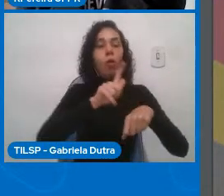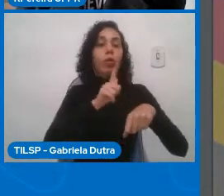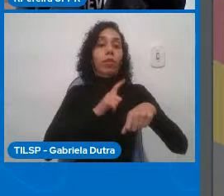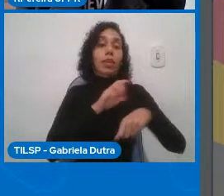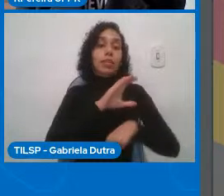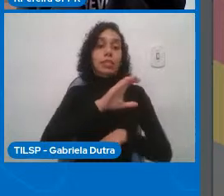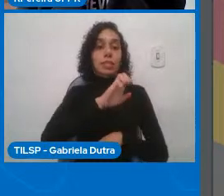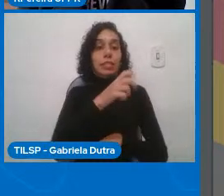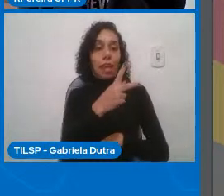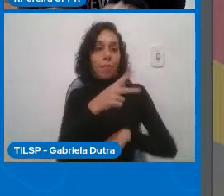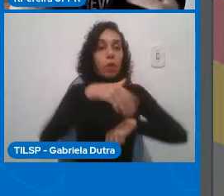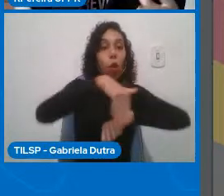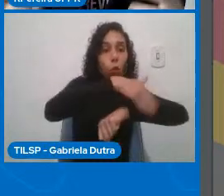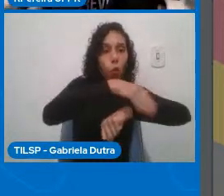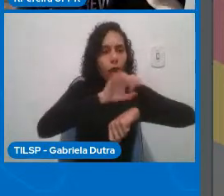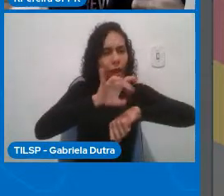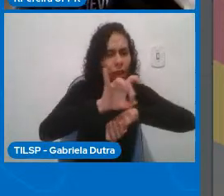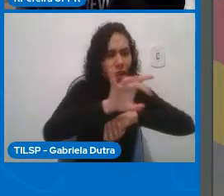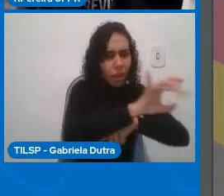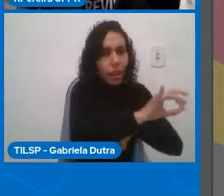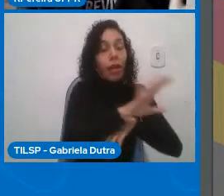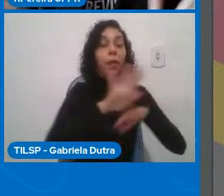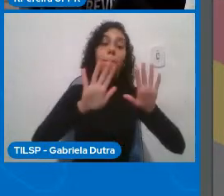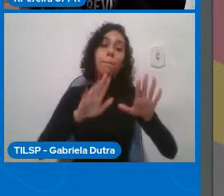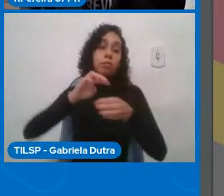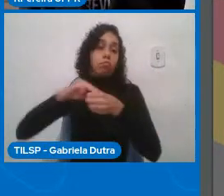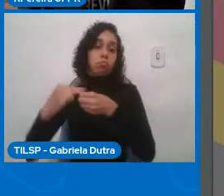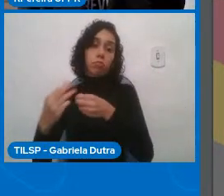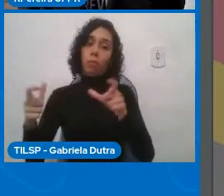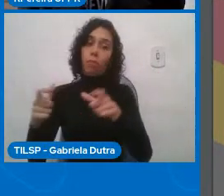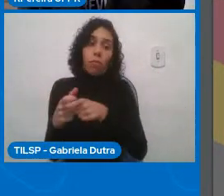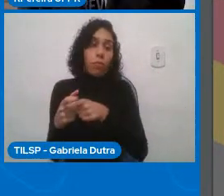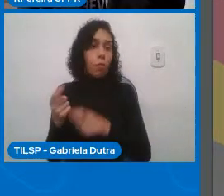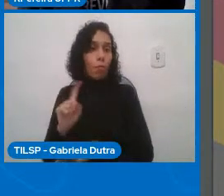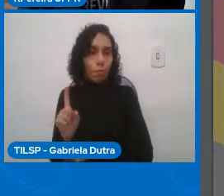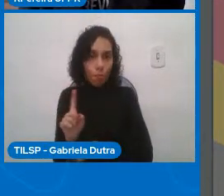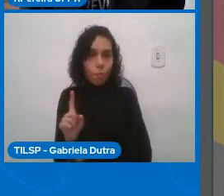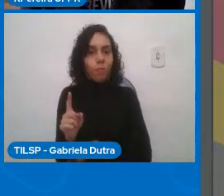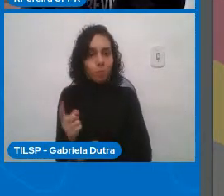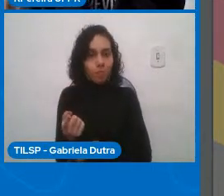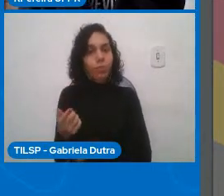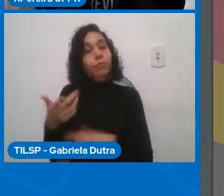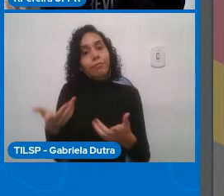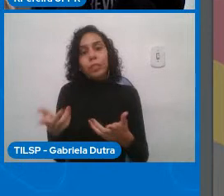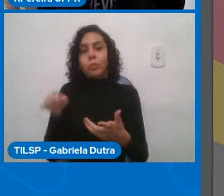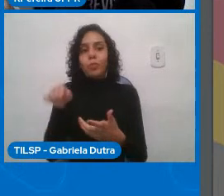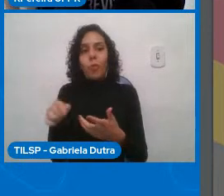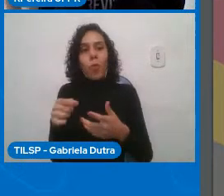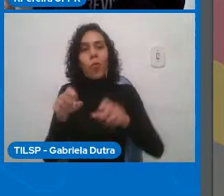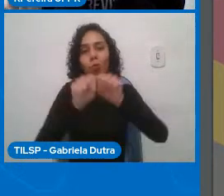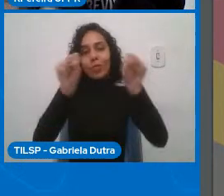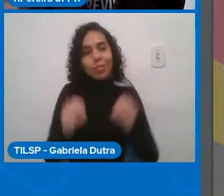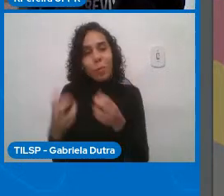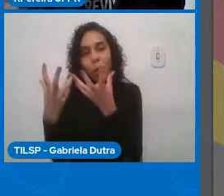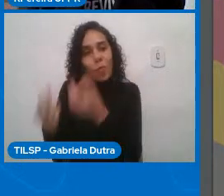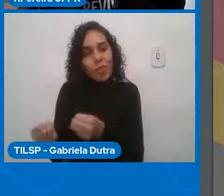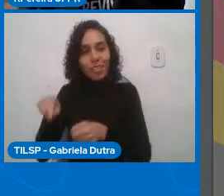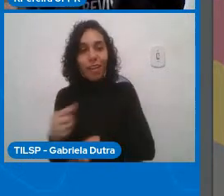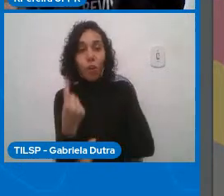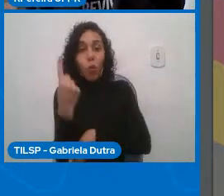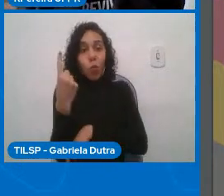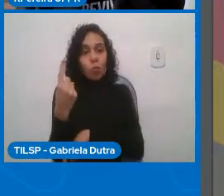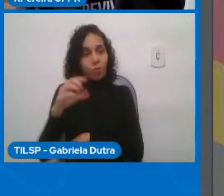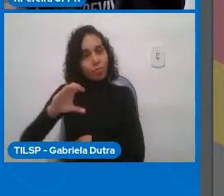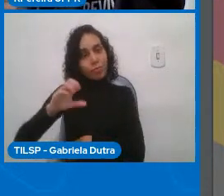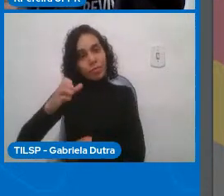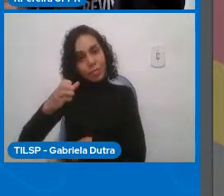Ele também mostrava erros de banco de dados sem o menor tratamento, impedia o registro de e-mails